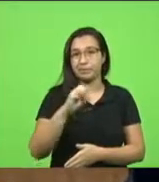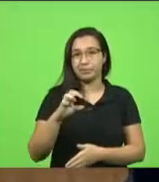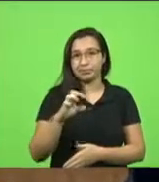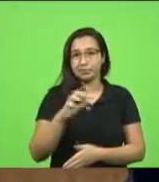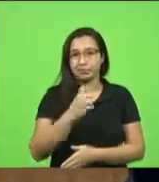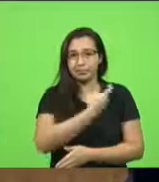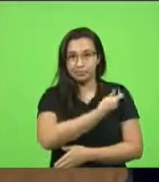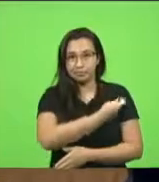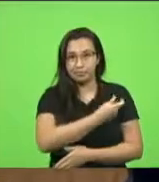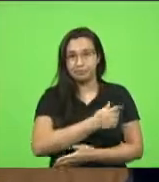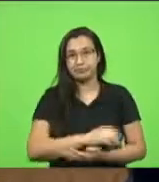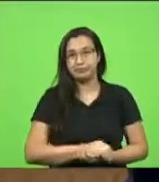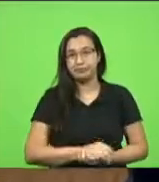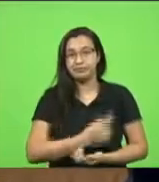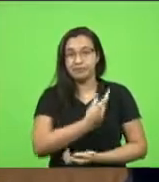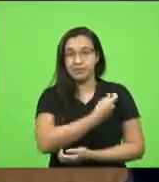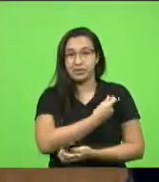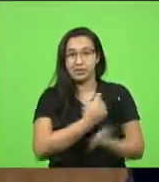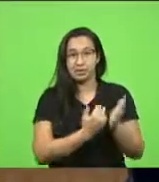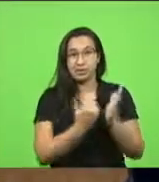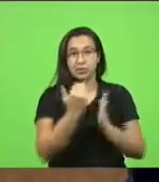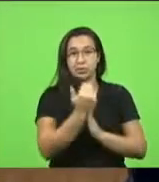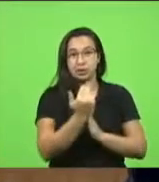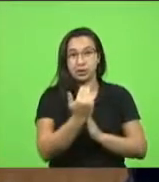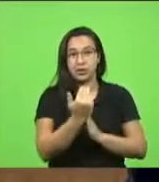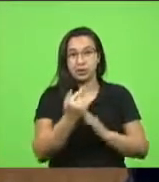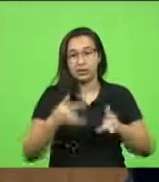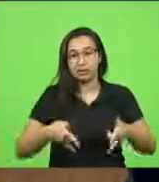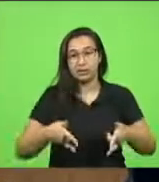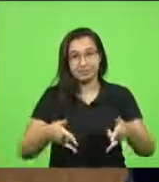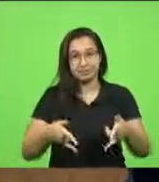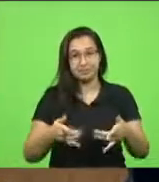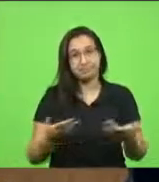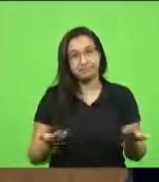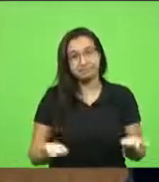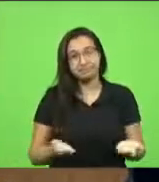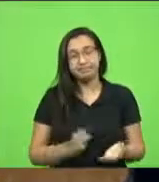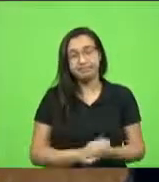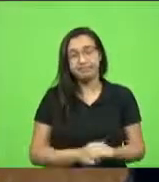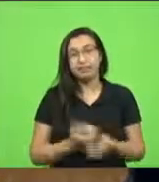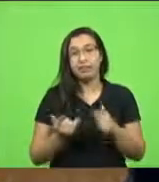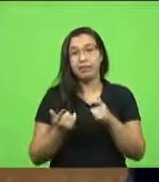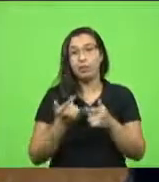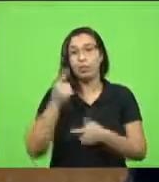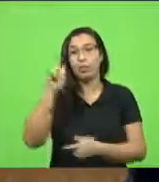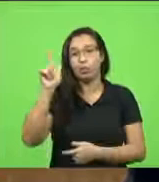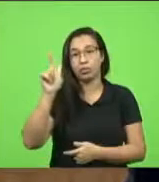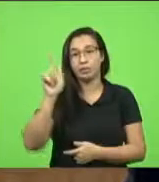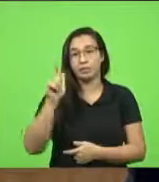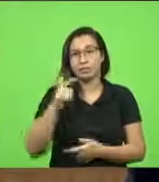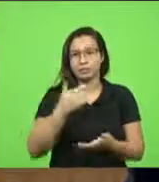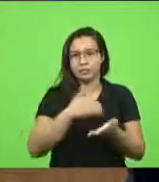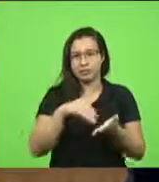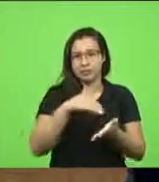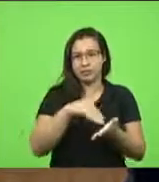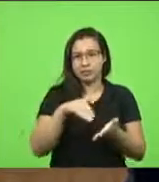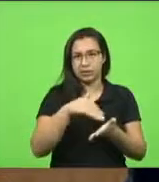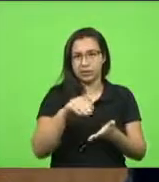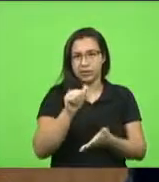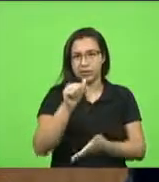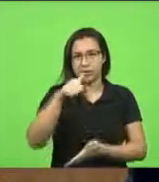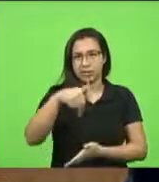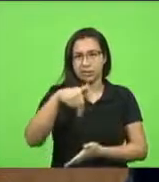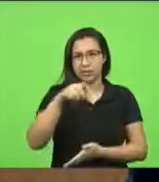vacinação, aumento de leitos. Agora, tem uma questão que eu também quero trazer aqui. O secretário André Mota